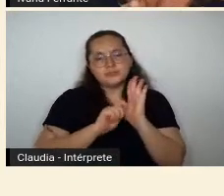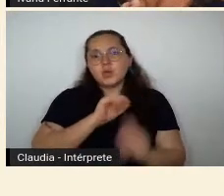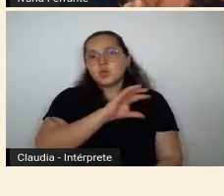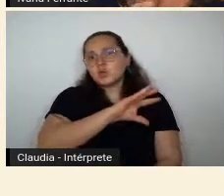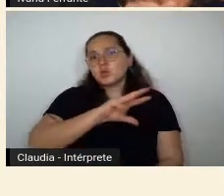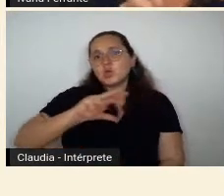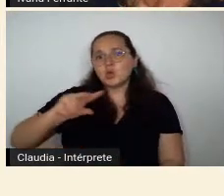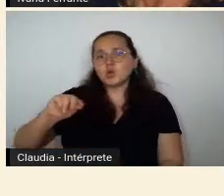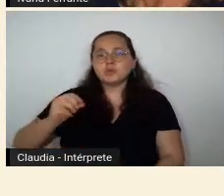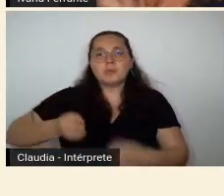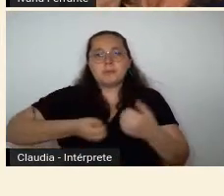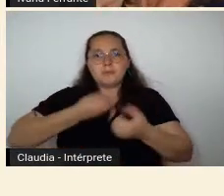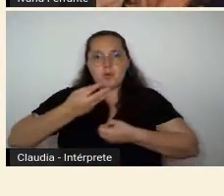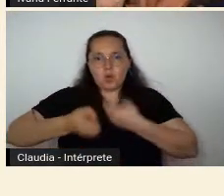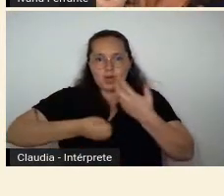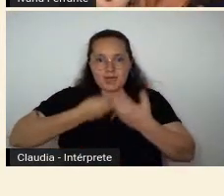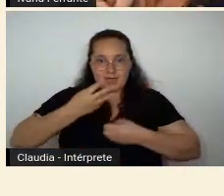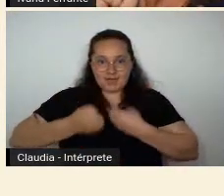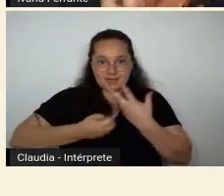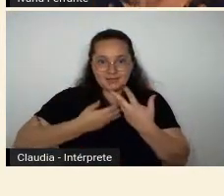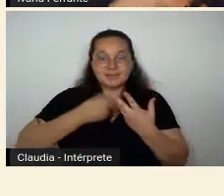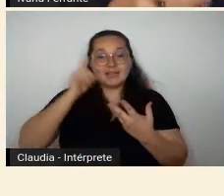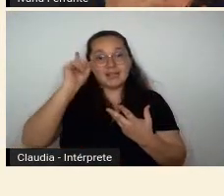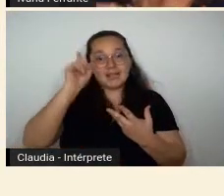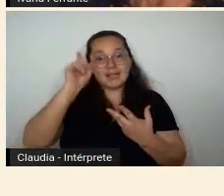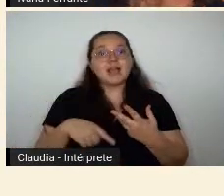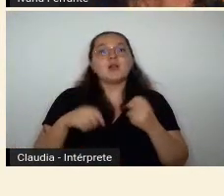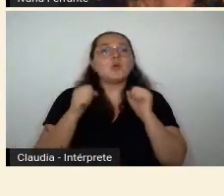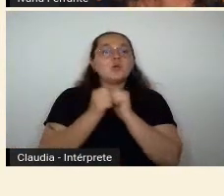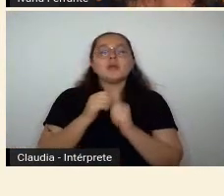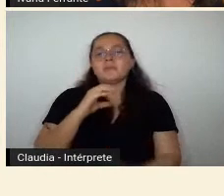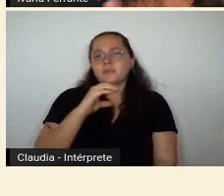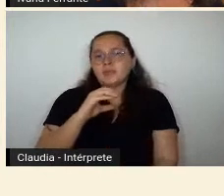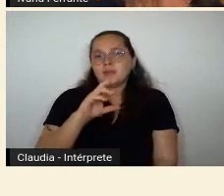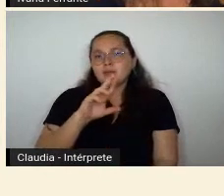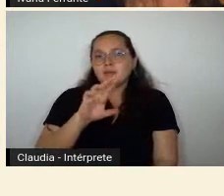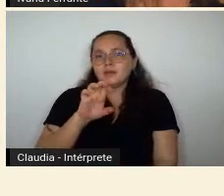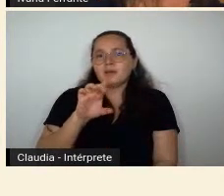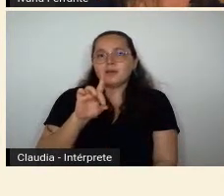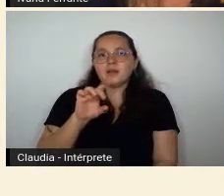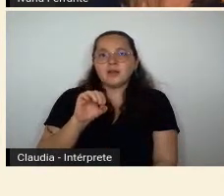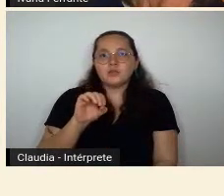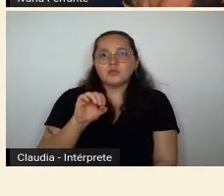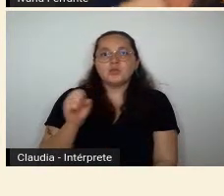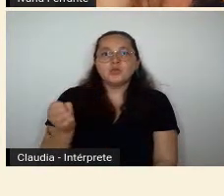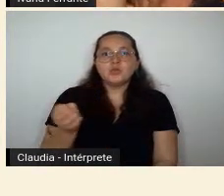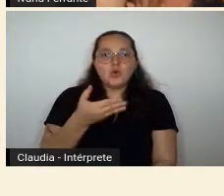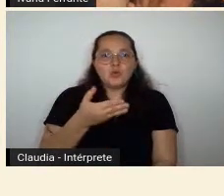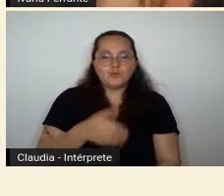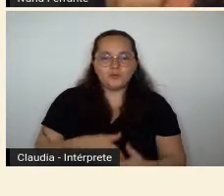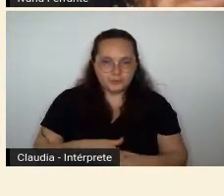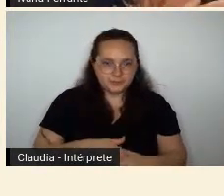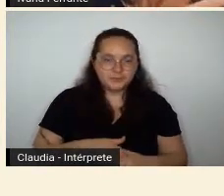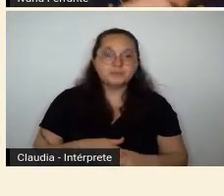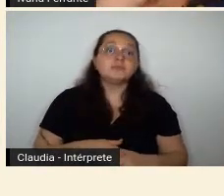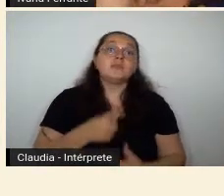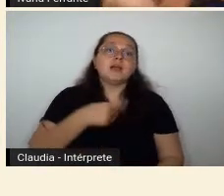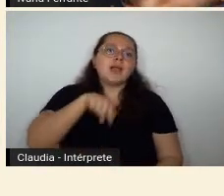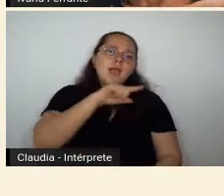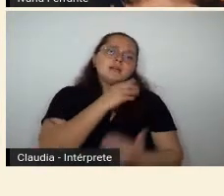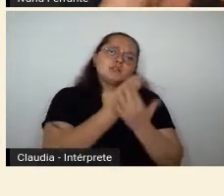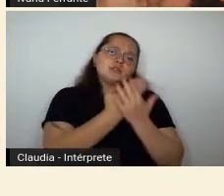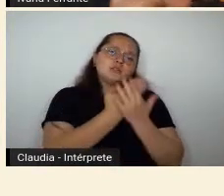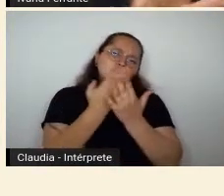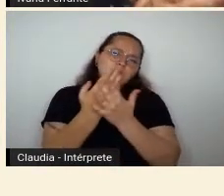que eram adeptos do credo novo, como eles se auto-intitulavam naquele momento. Eles estavam fazendo estudos e